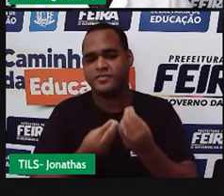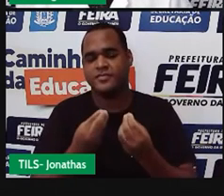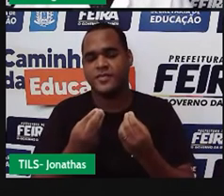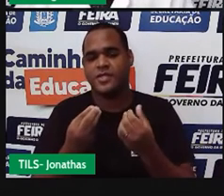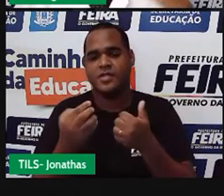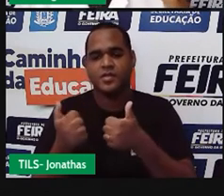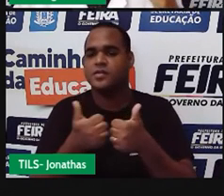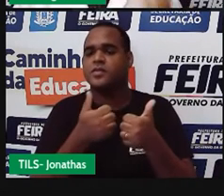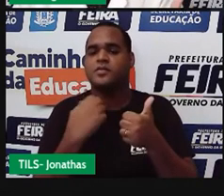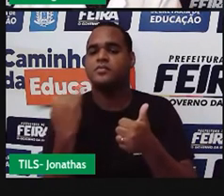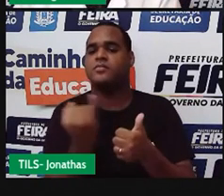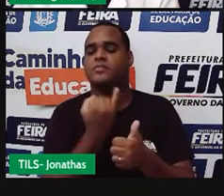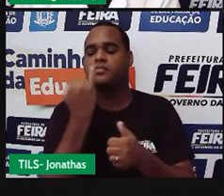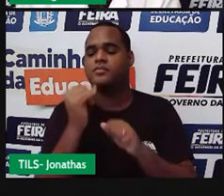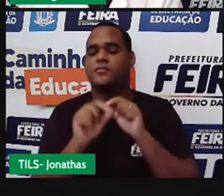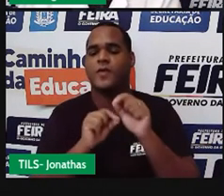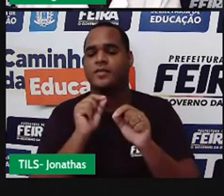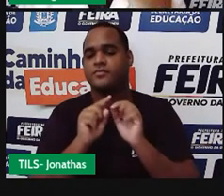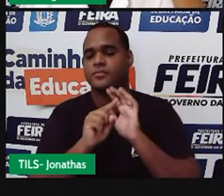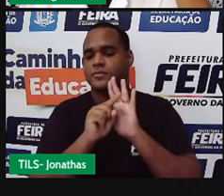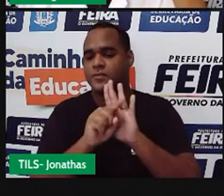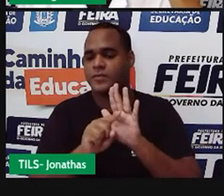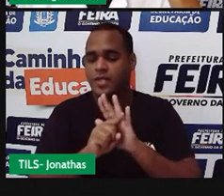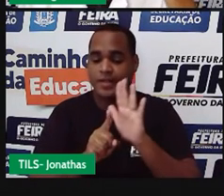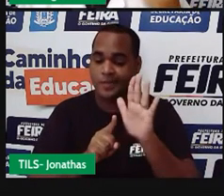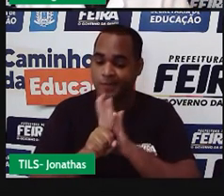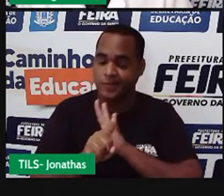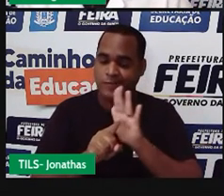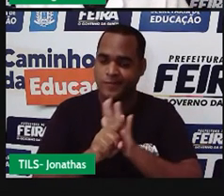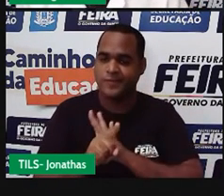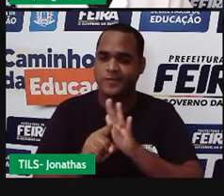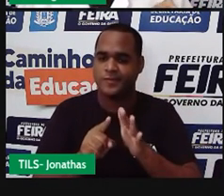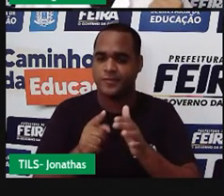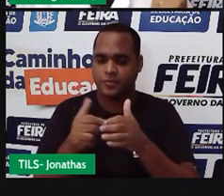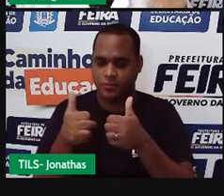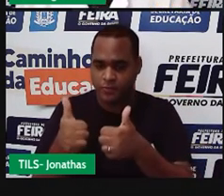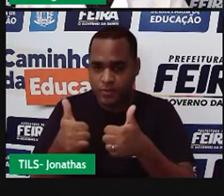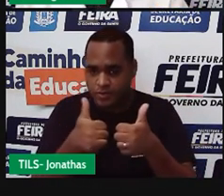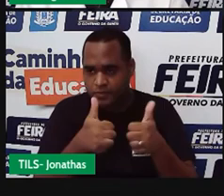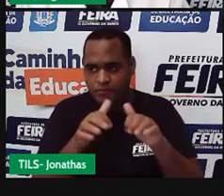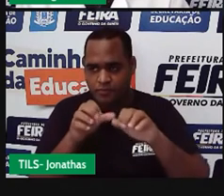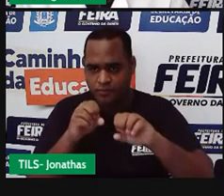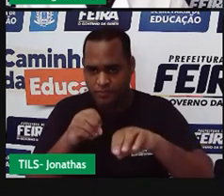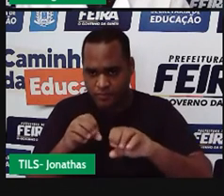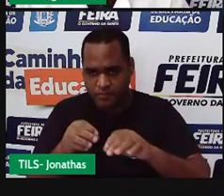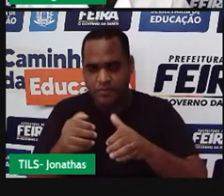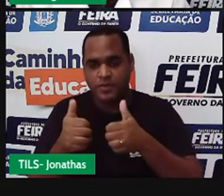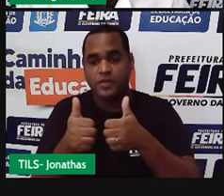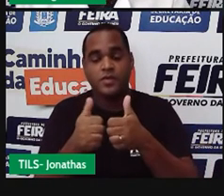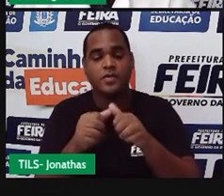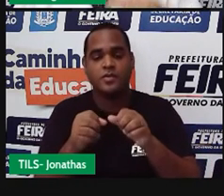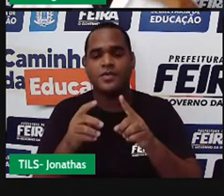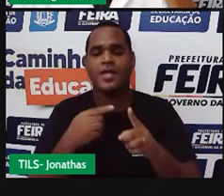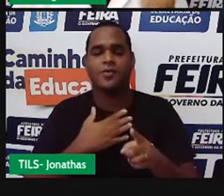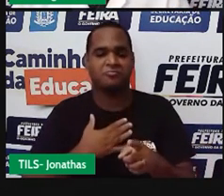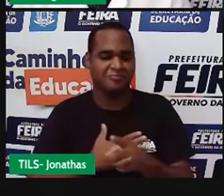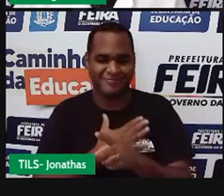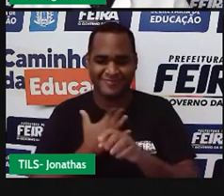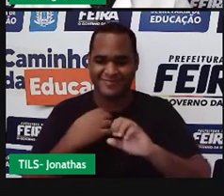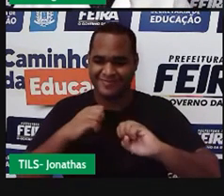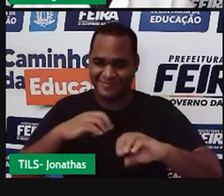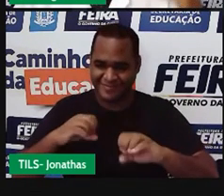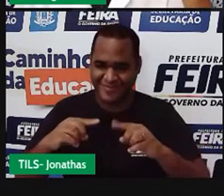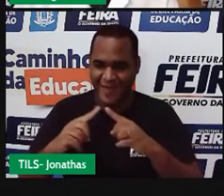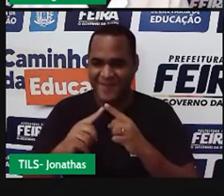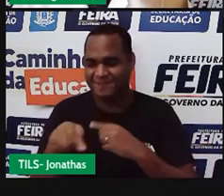perguntar, você curtiu a aula? Eu espero que sim, porque eu curti bastante poder estar aqui com vocês, é